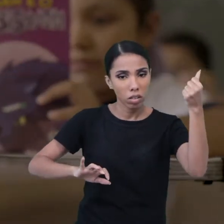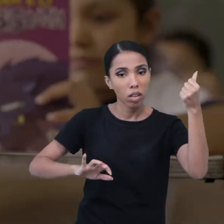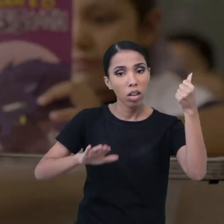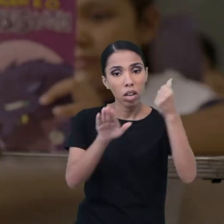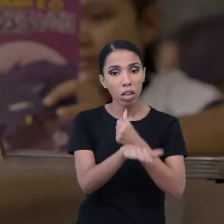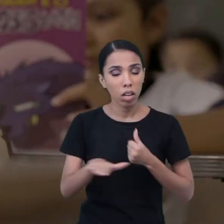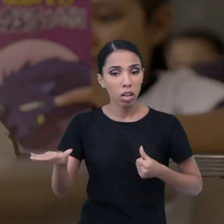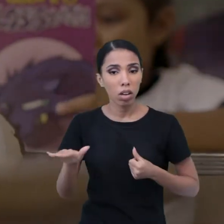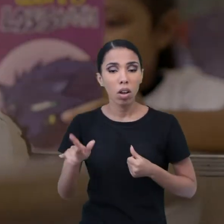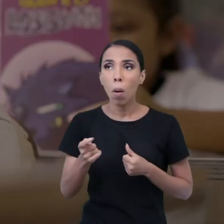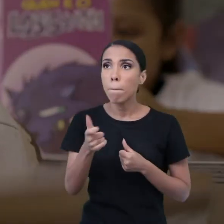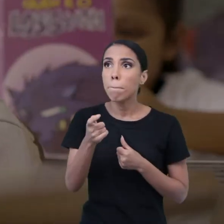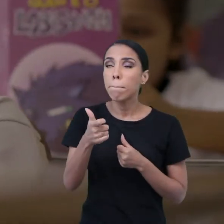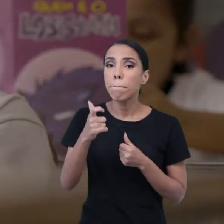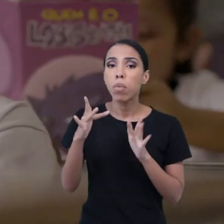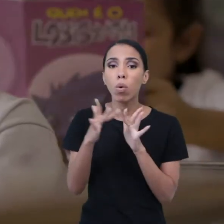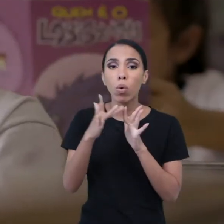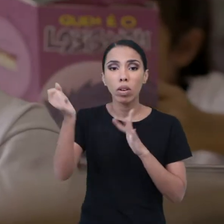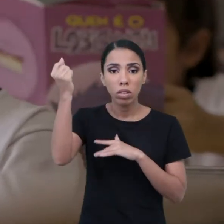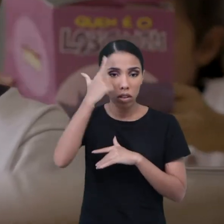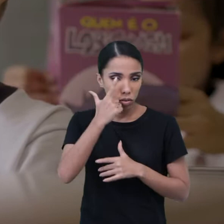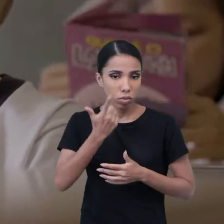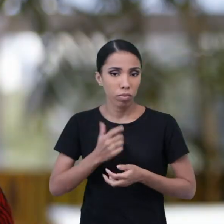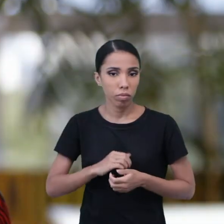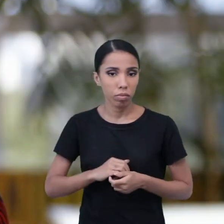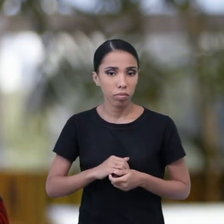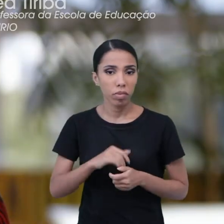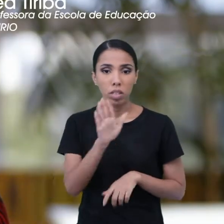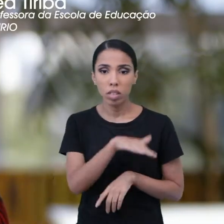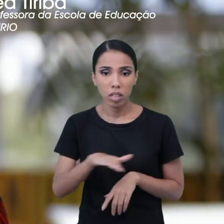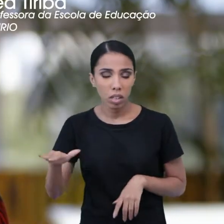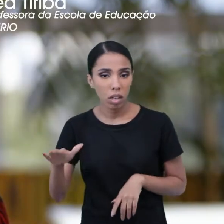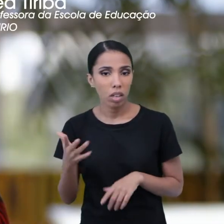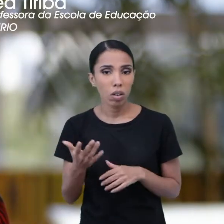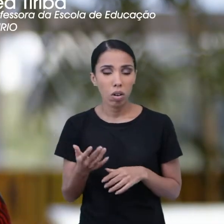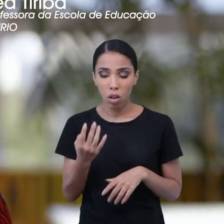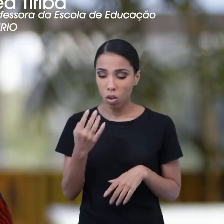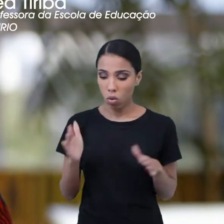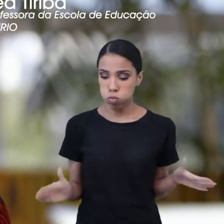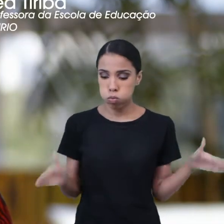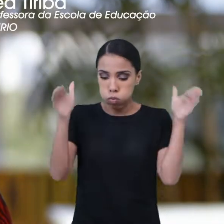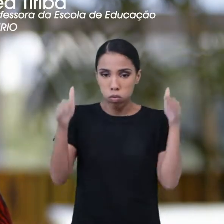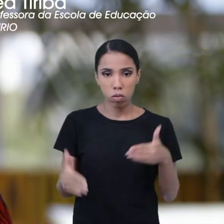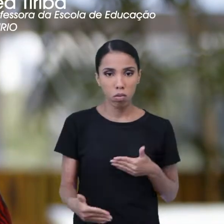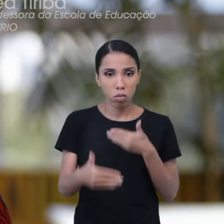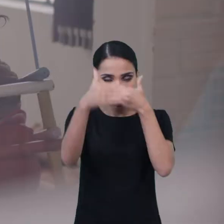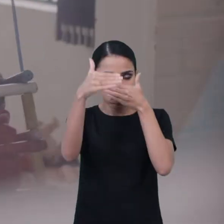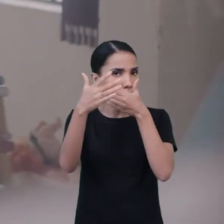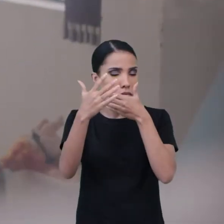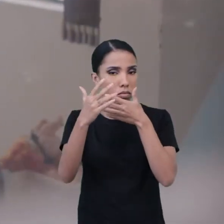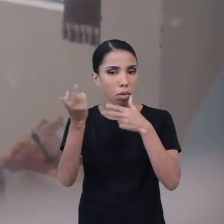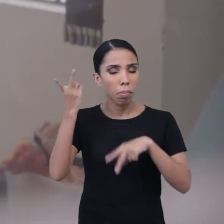essa criança tem muito pouco contato com o sol. Essa criança está entre quatro palestras